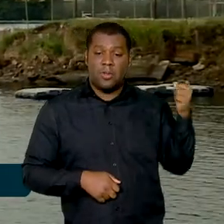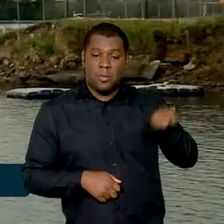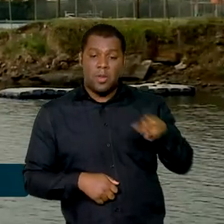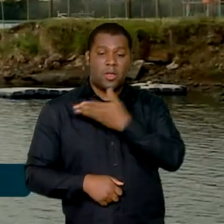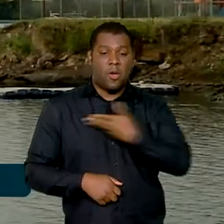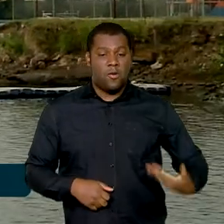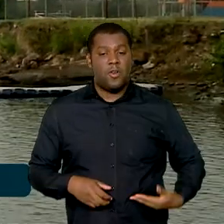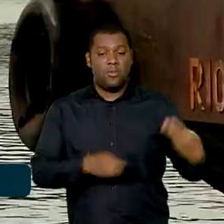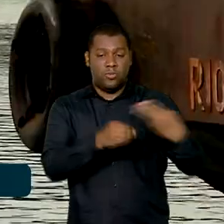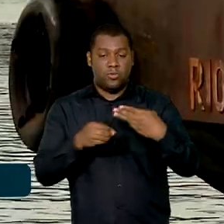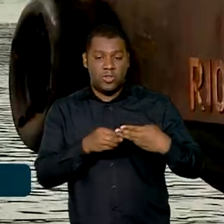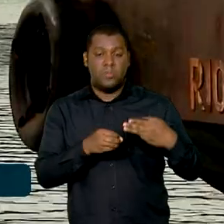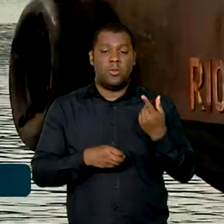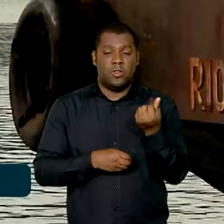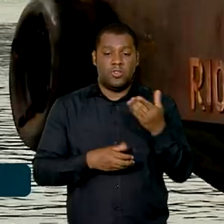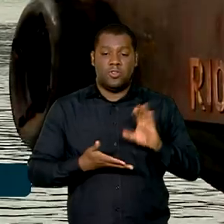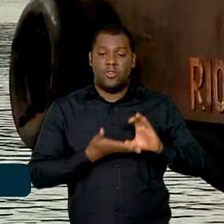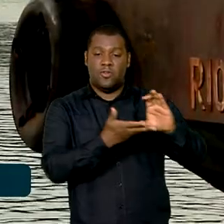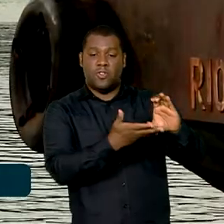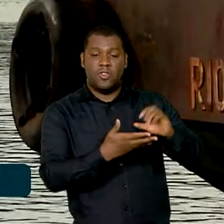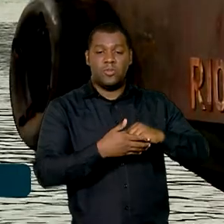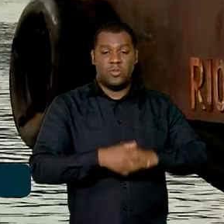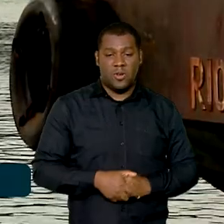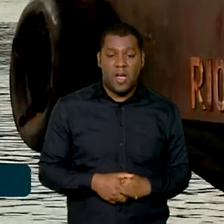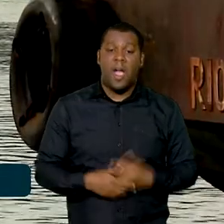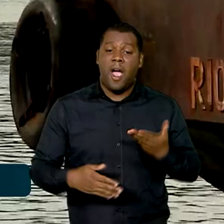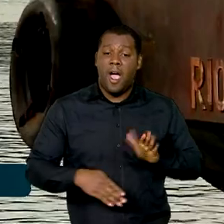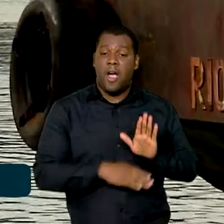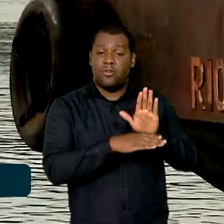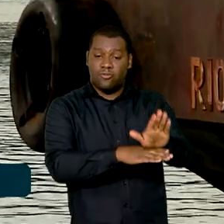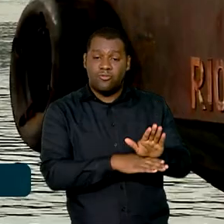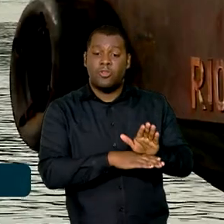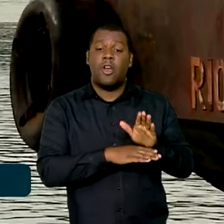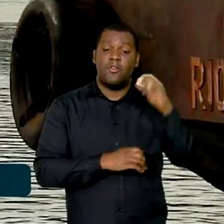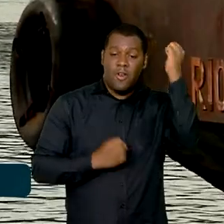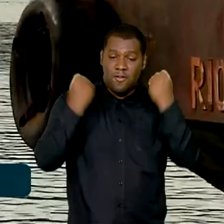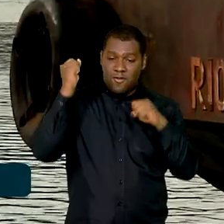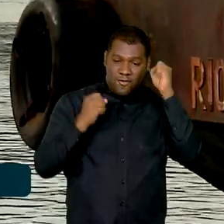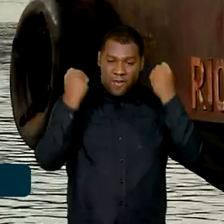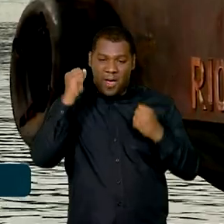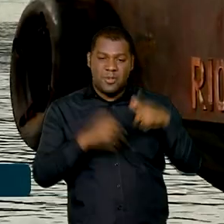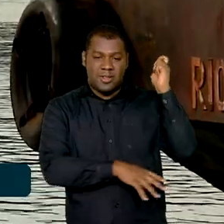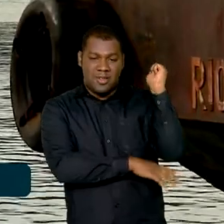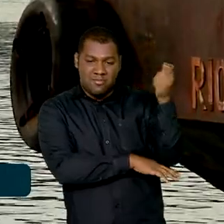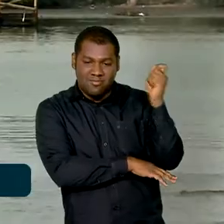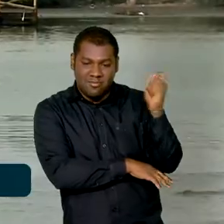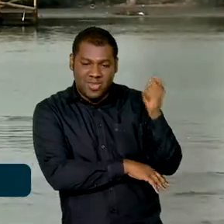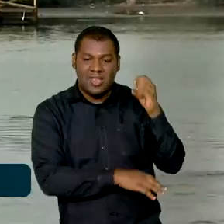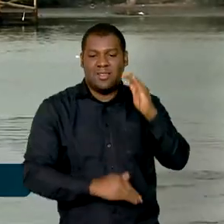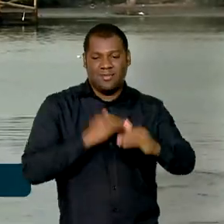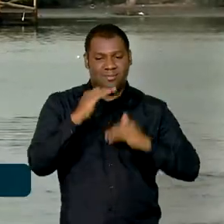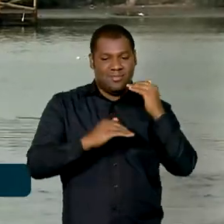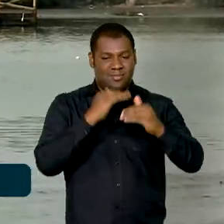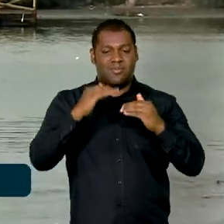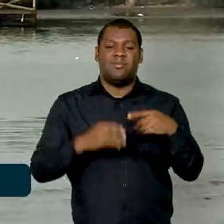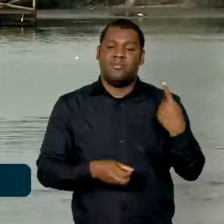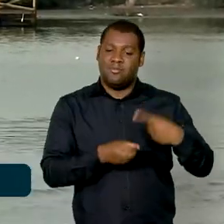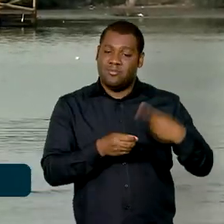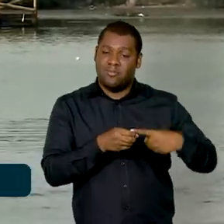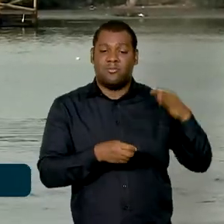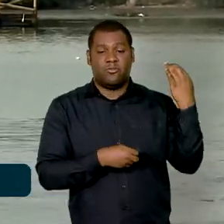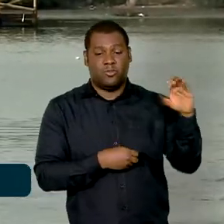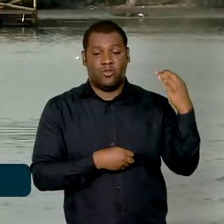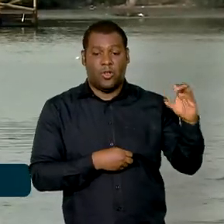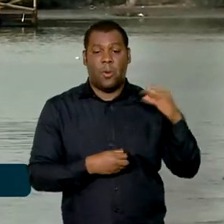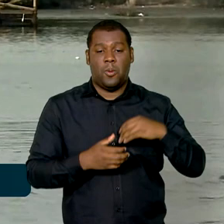os estaleiros e revitalizar a indústria pesqueira de Niterói, na região metropolitana do Rio de Janeiro.